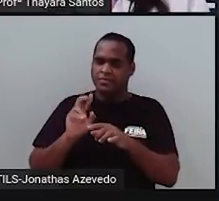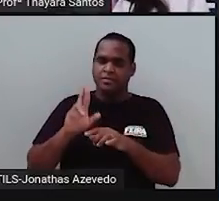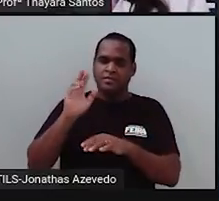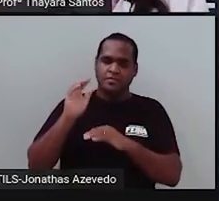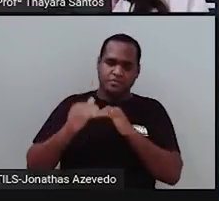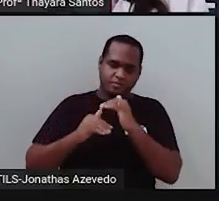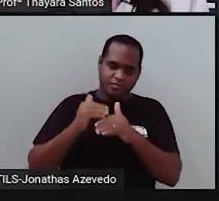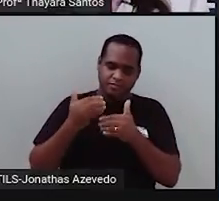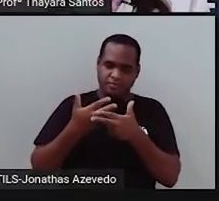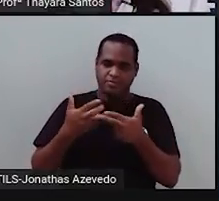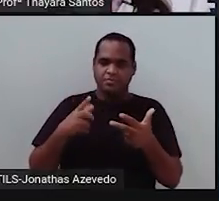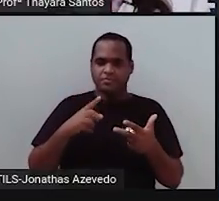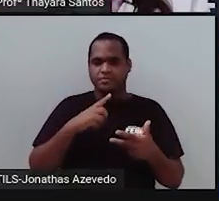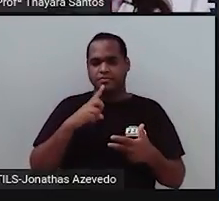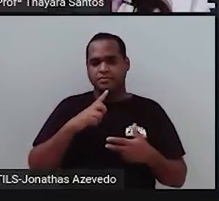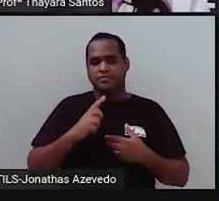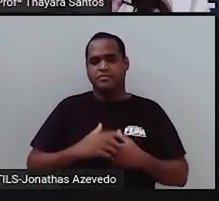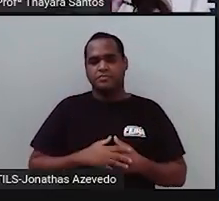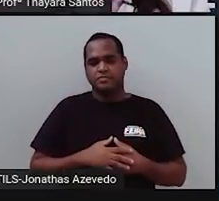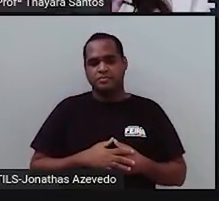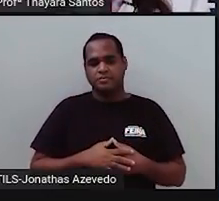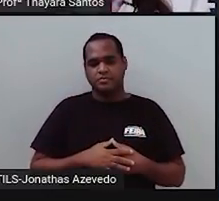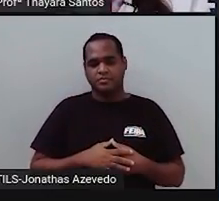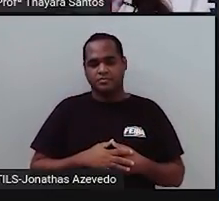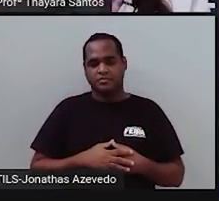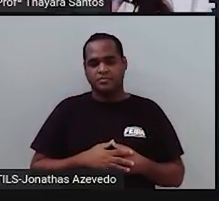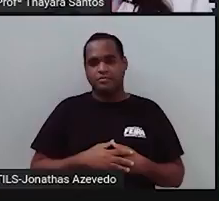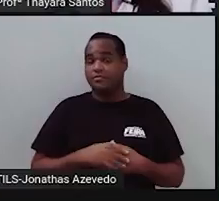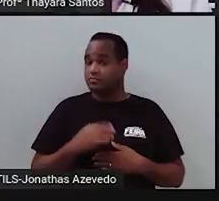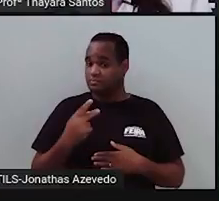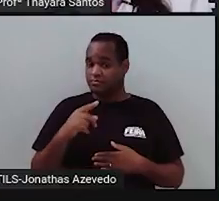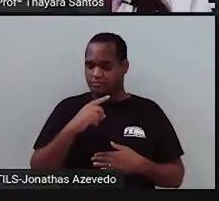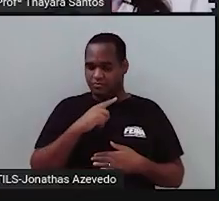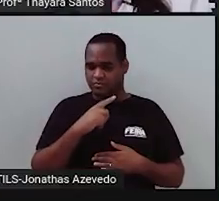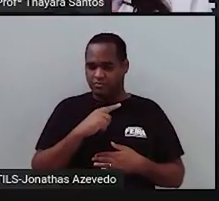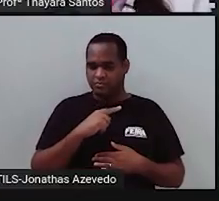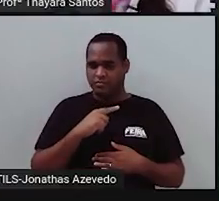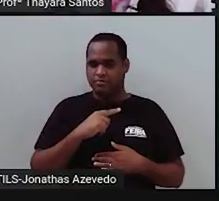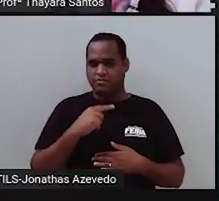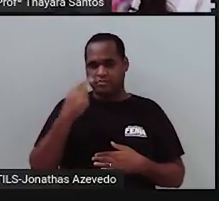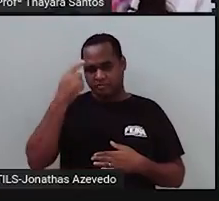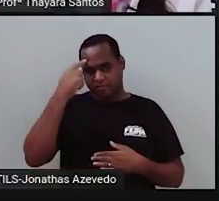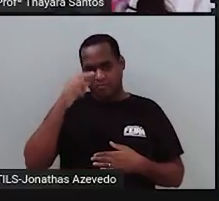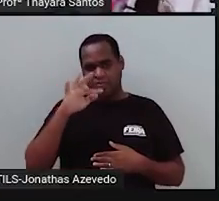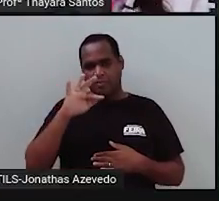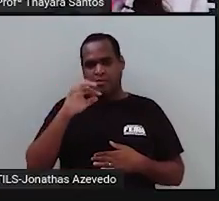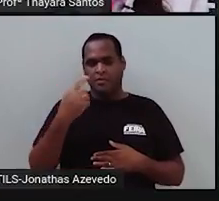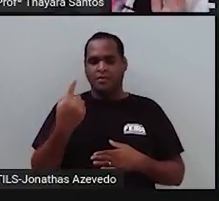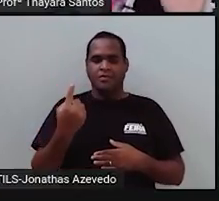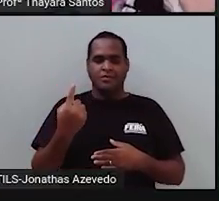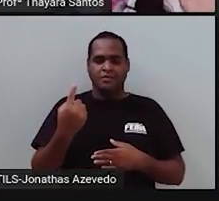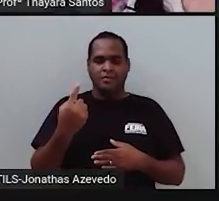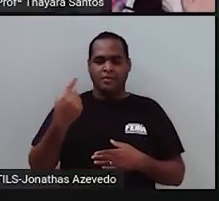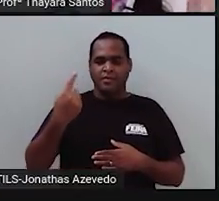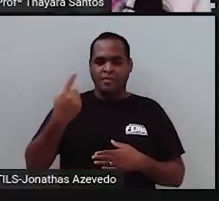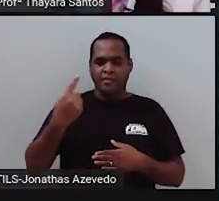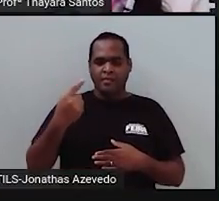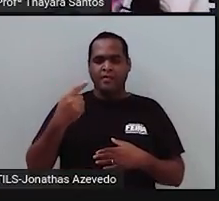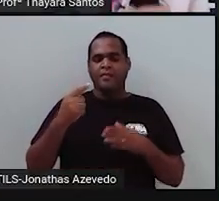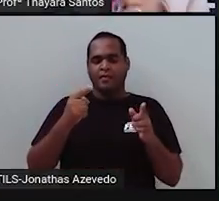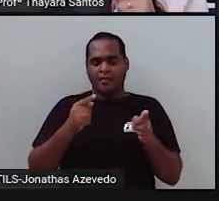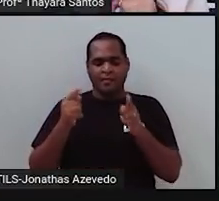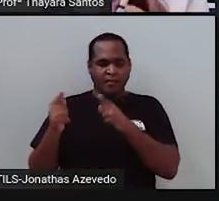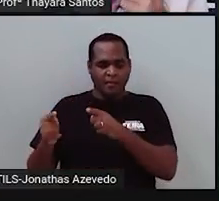Essa geração que nasceu de ervilhas, de plantas, a gente chama de geração F1, que é a primeira geração de filhos.